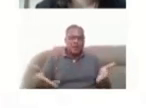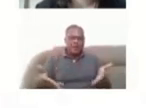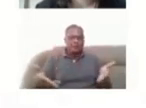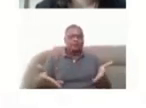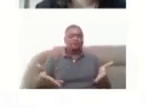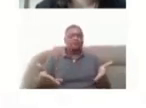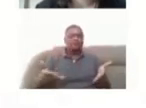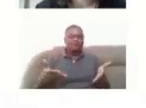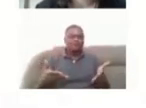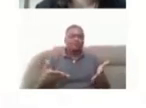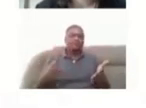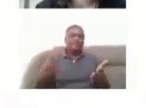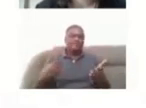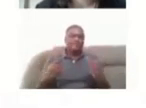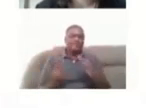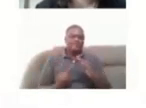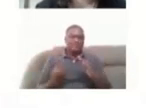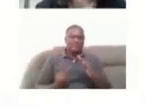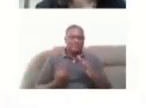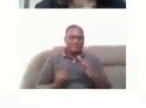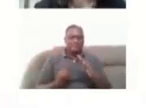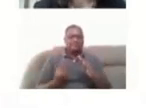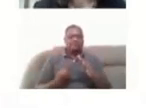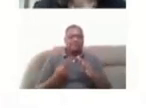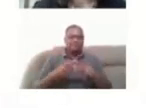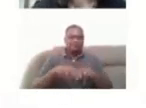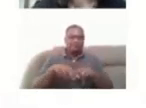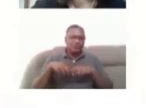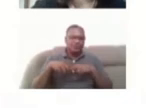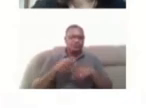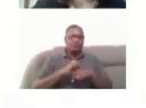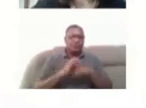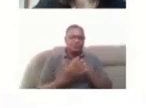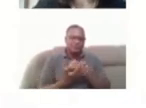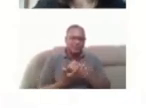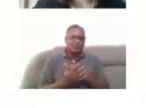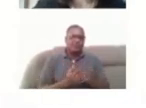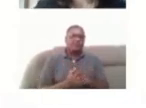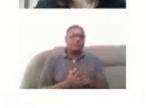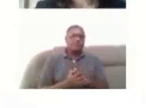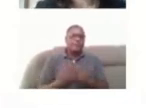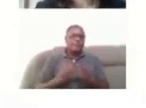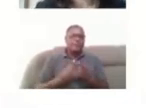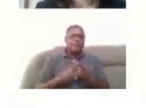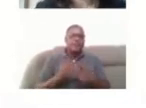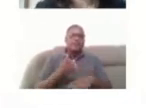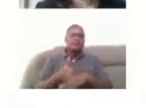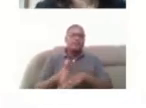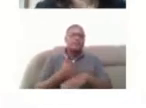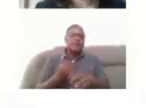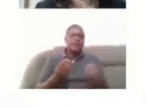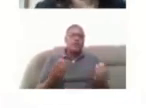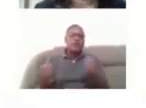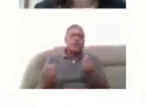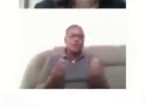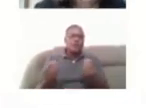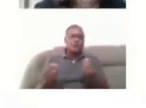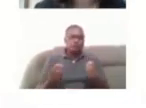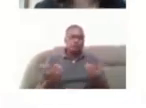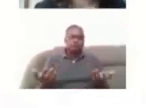momento de isolamento social decorrente da pandemia e essa acessibilidade como que a gente